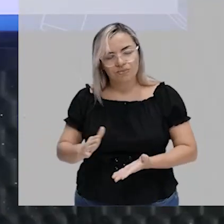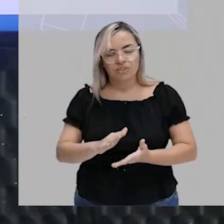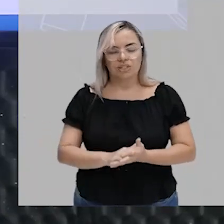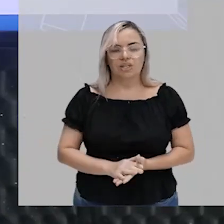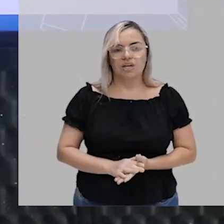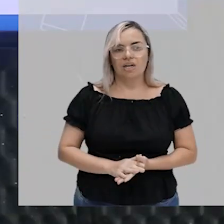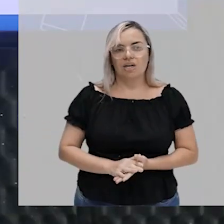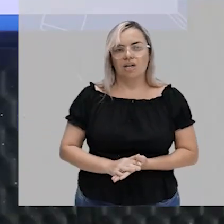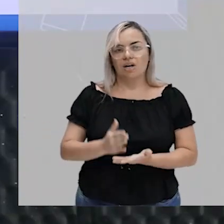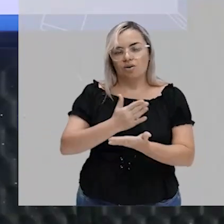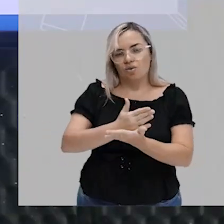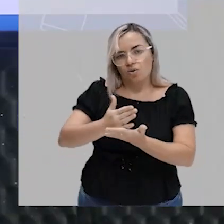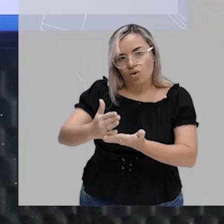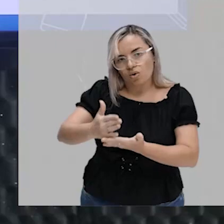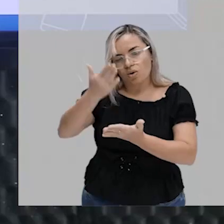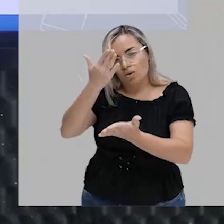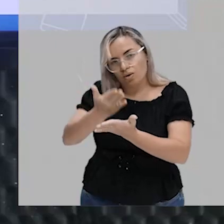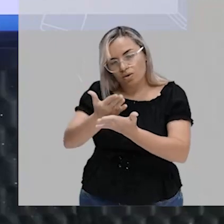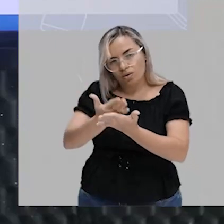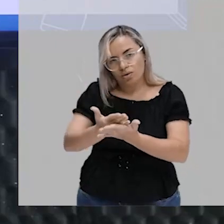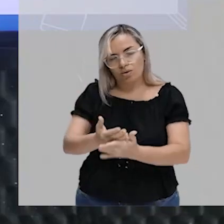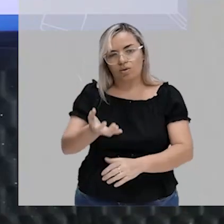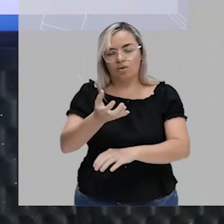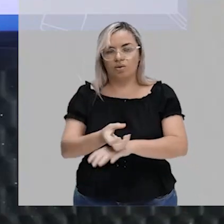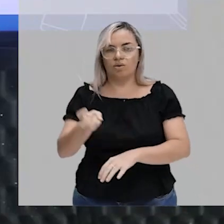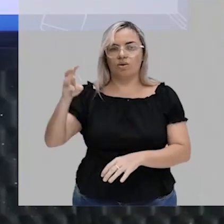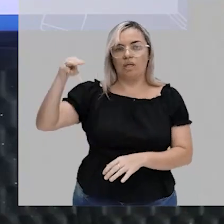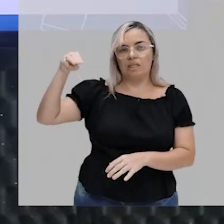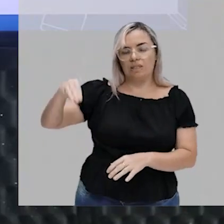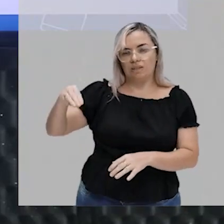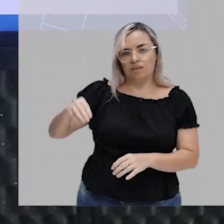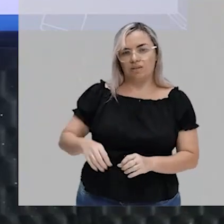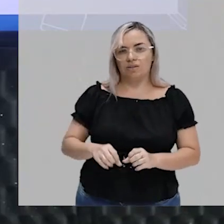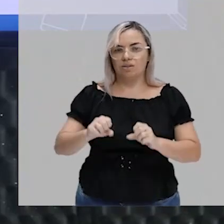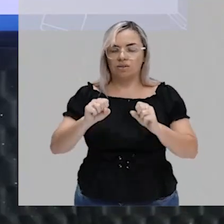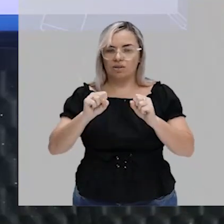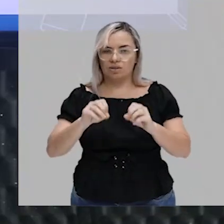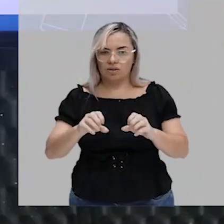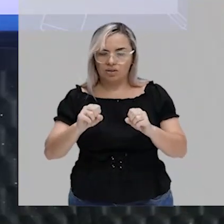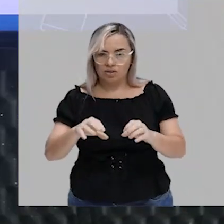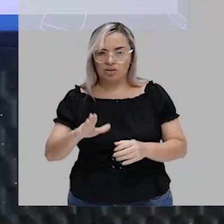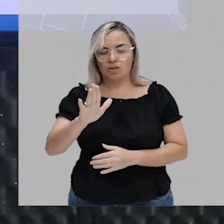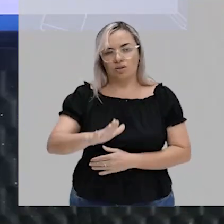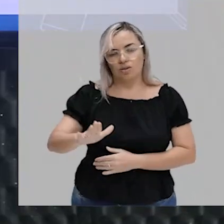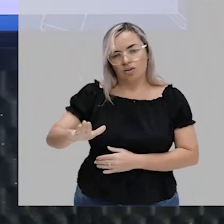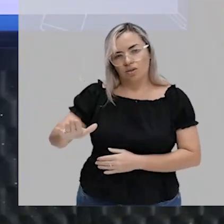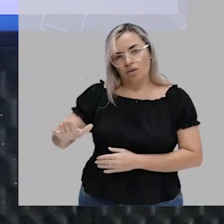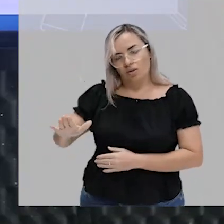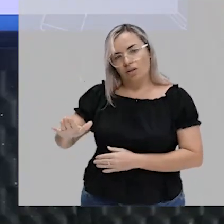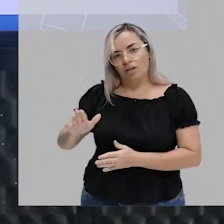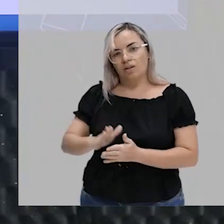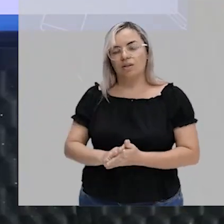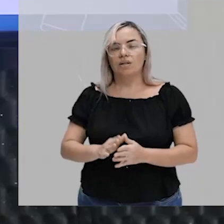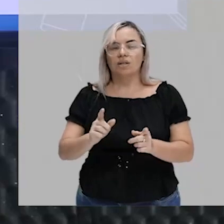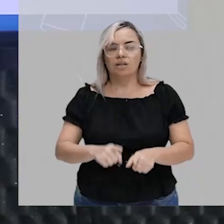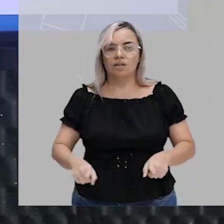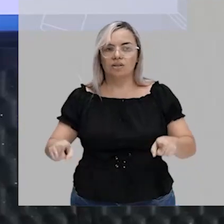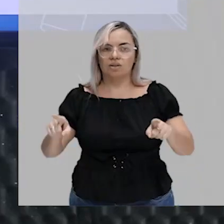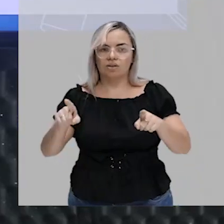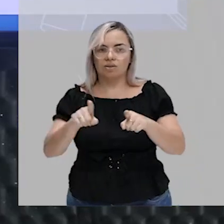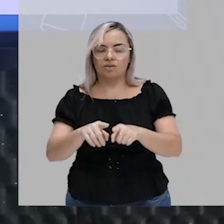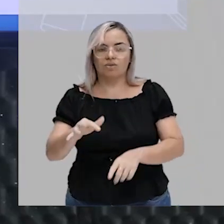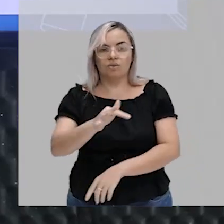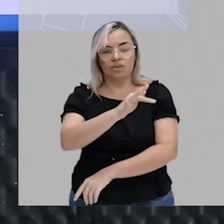quando você começa a estudar matemática lá na educação infantil, ensino fundamental menor, acaba que quando você faz o estudo das